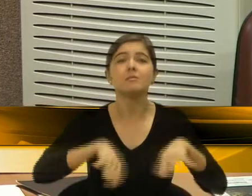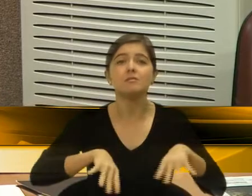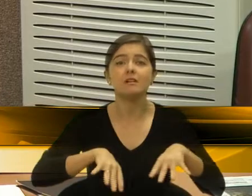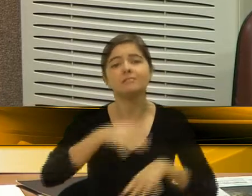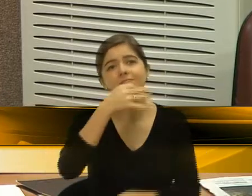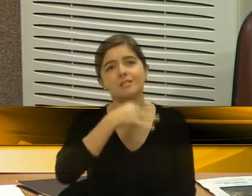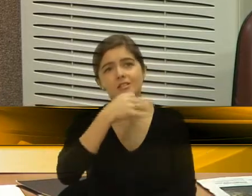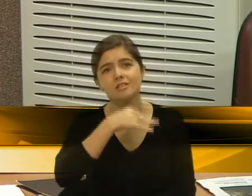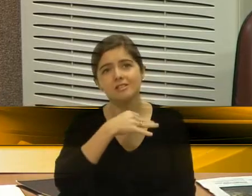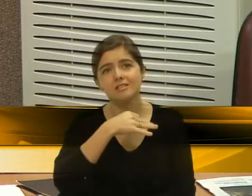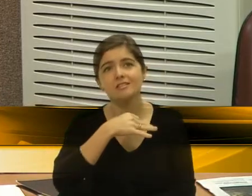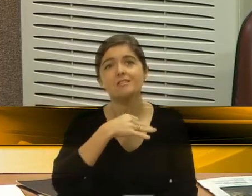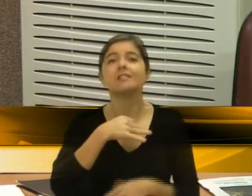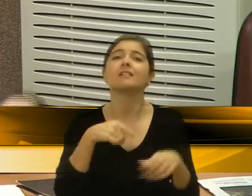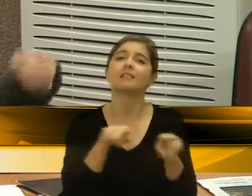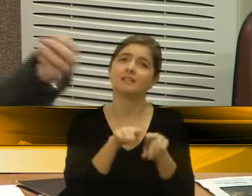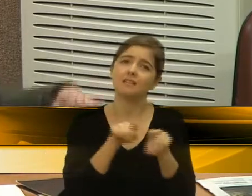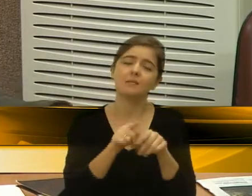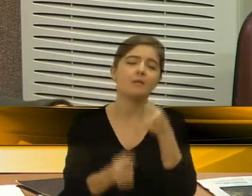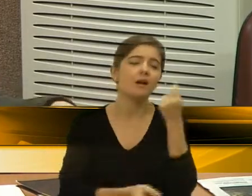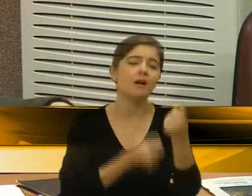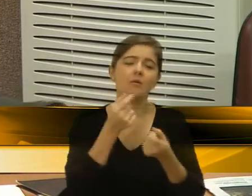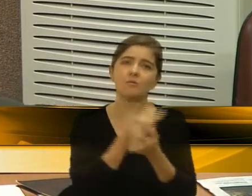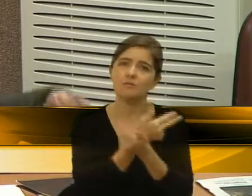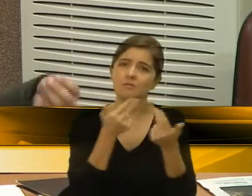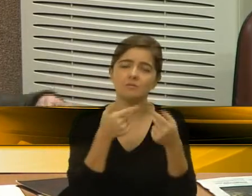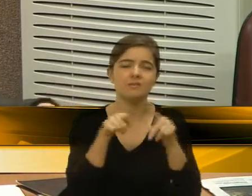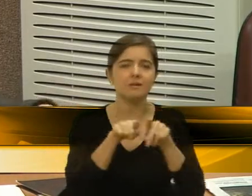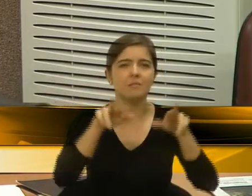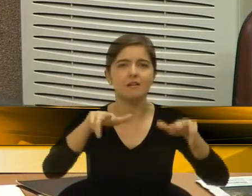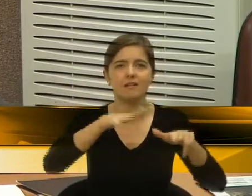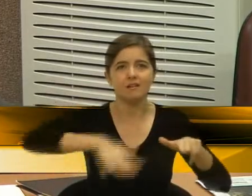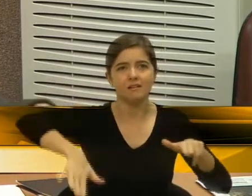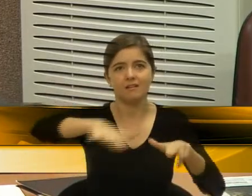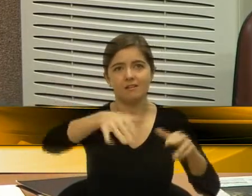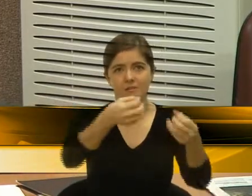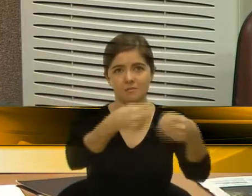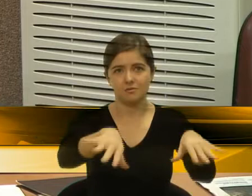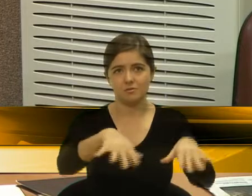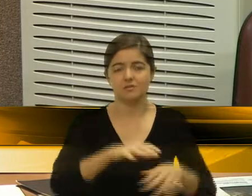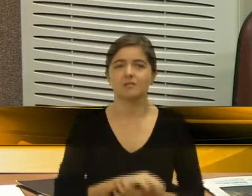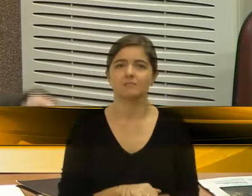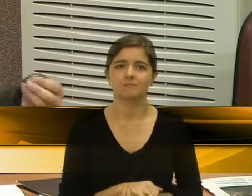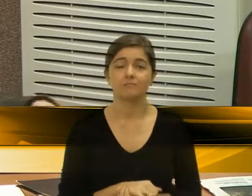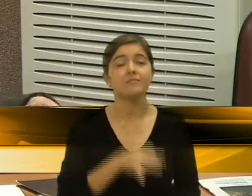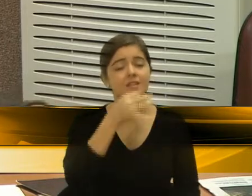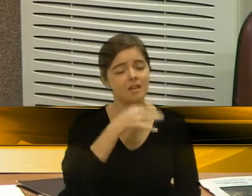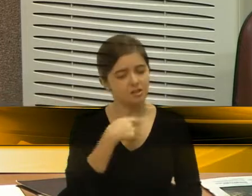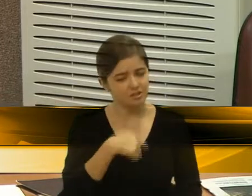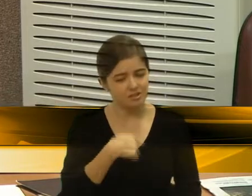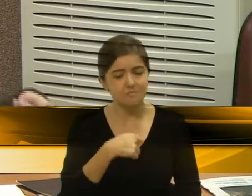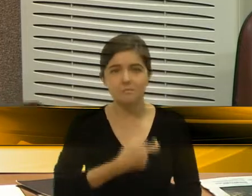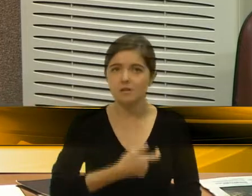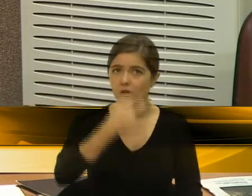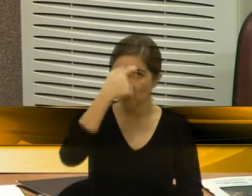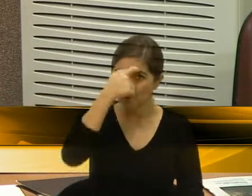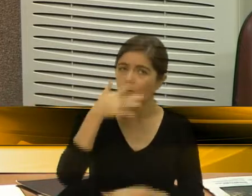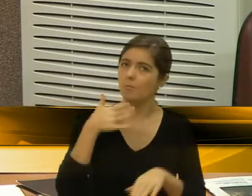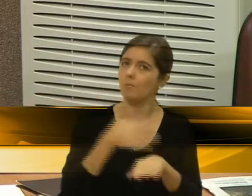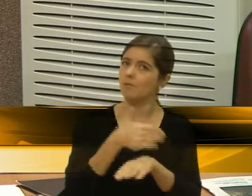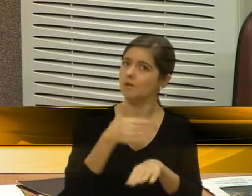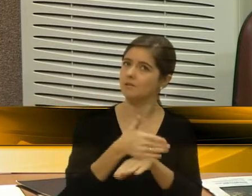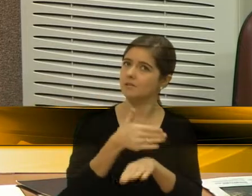Caxias do Sul e, consequentemente, em algumas ações, inclusive a região. Então Caxias tem que ter a humildade de também participar desse